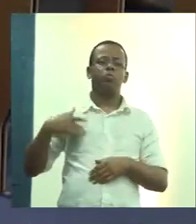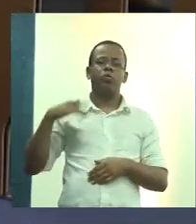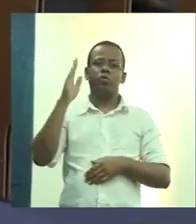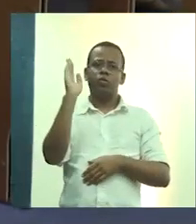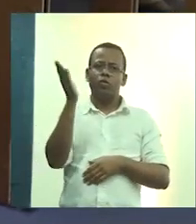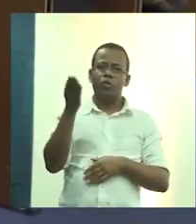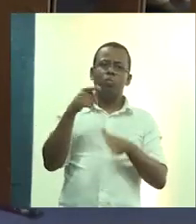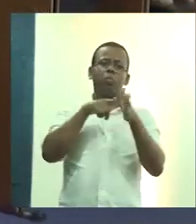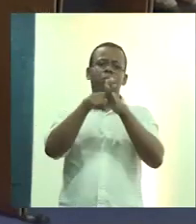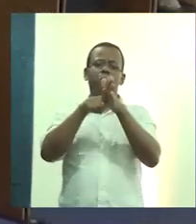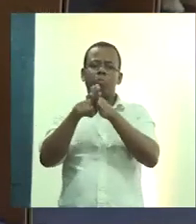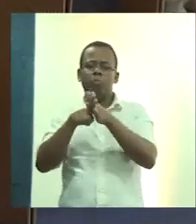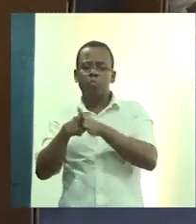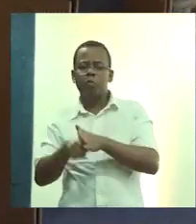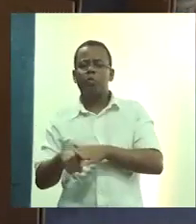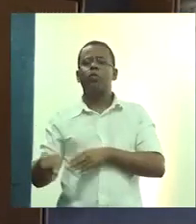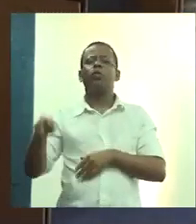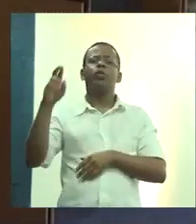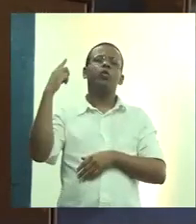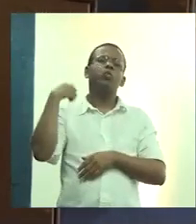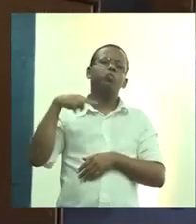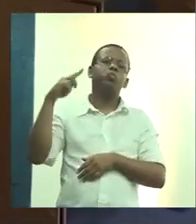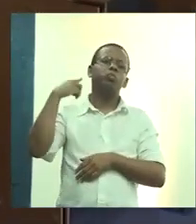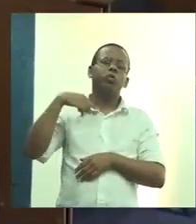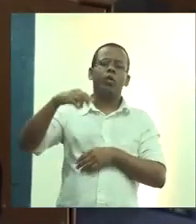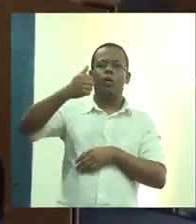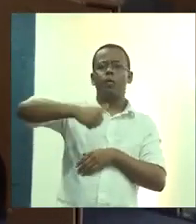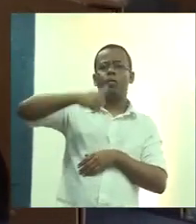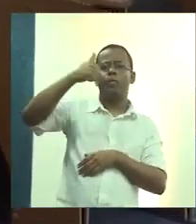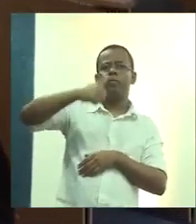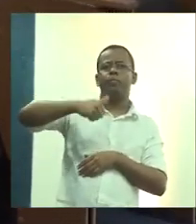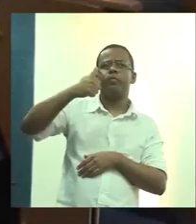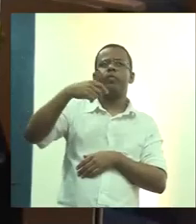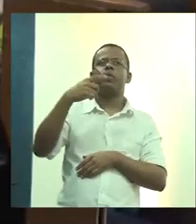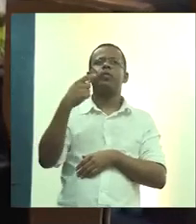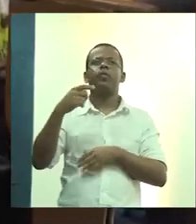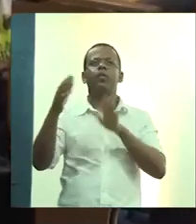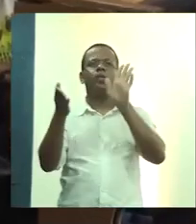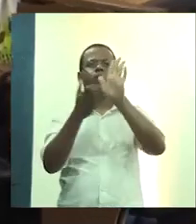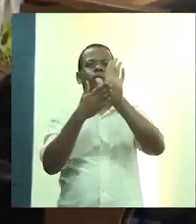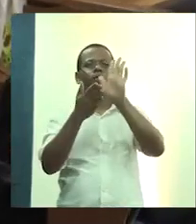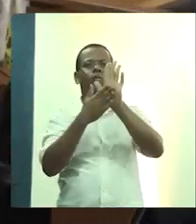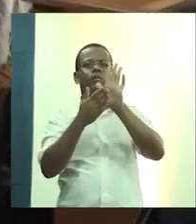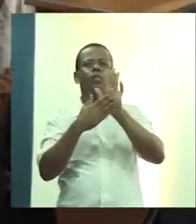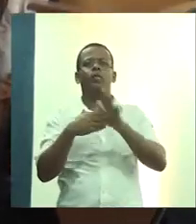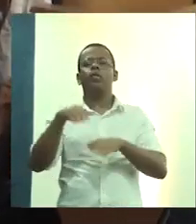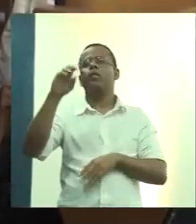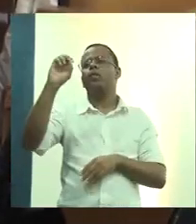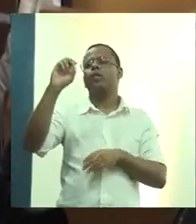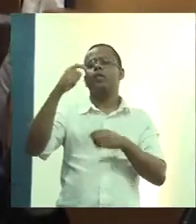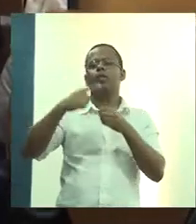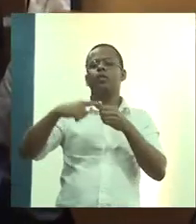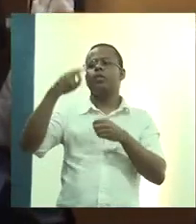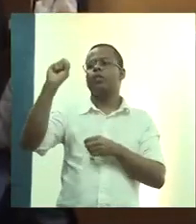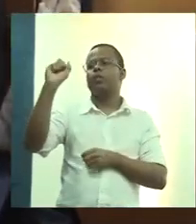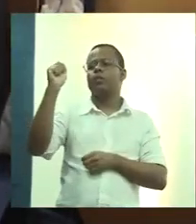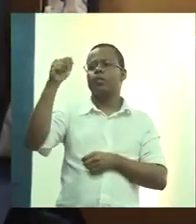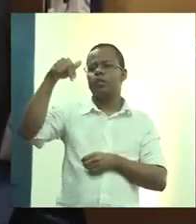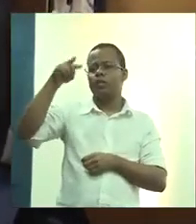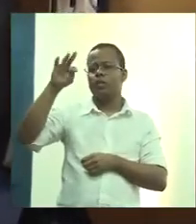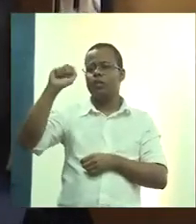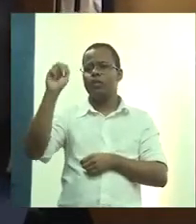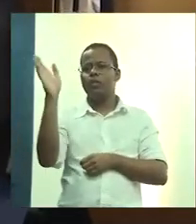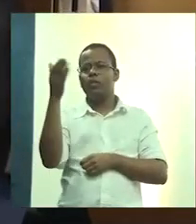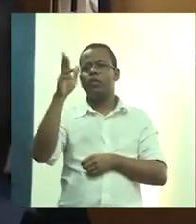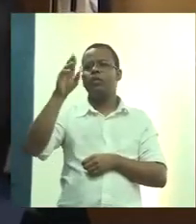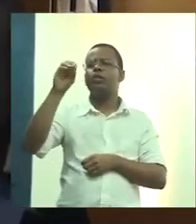as coisas lá no Rio Grande do Sul, a primeira proposta foi ir para Santa Rosa. Como eu comentei anteriormente,